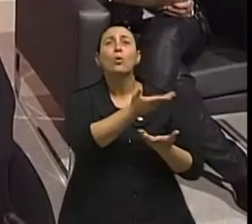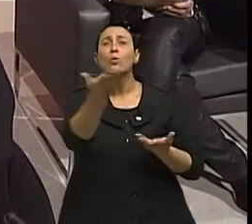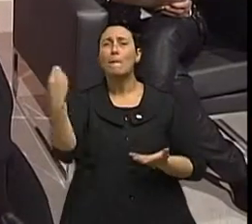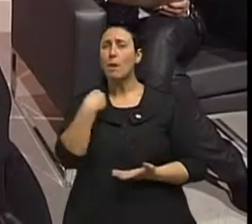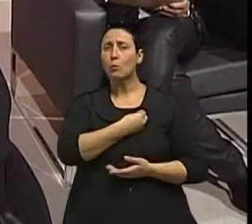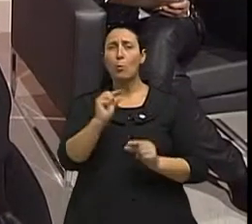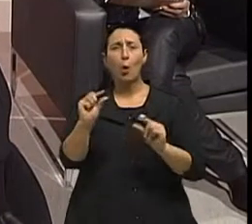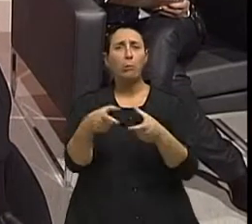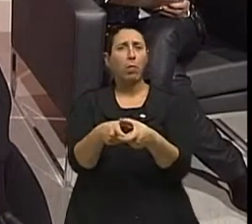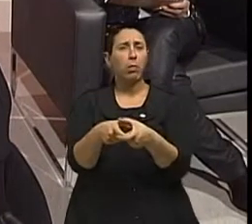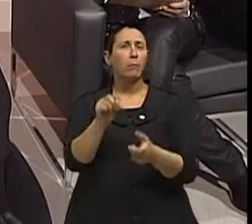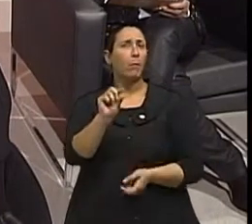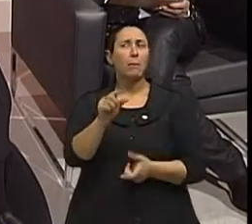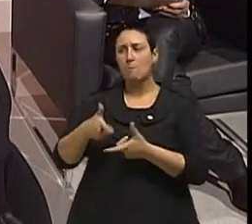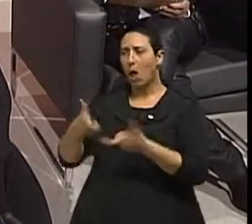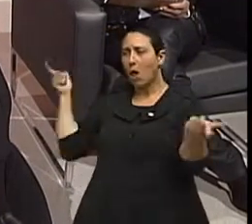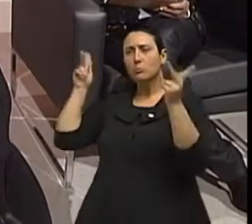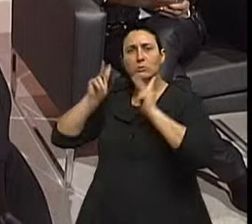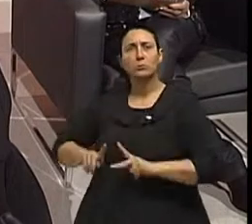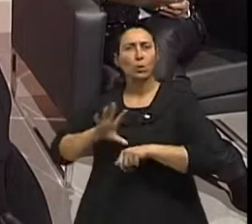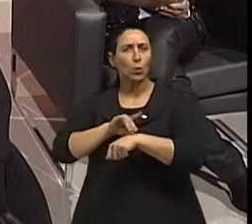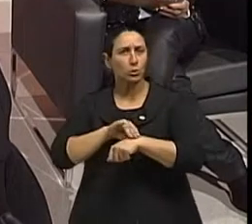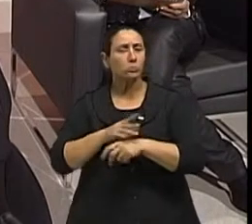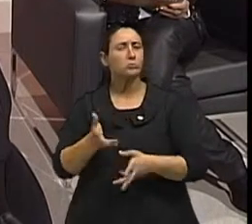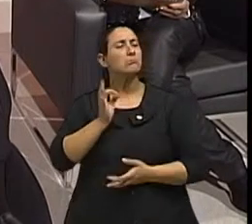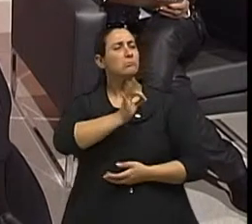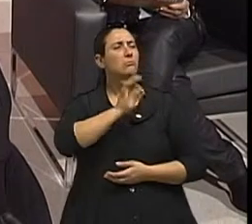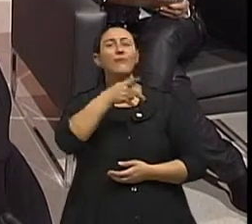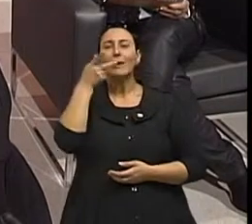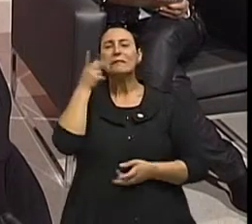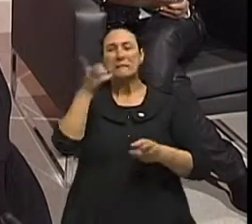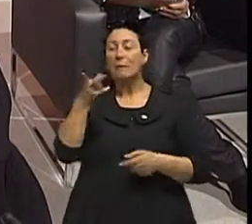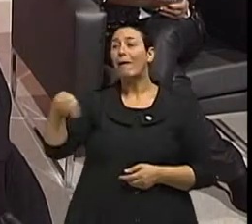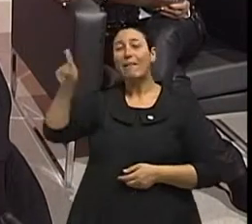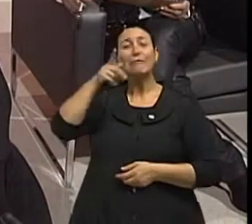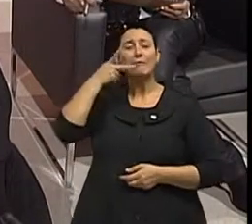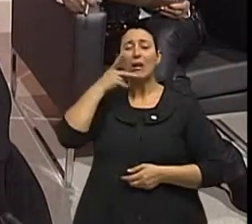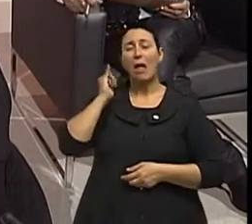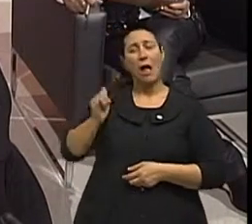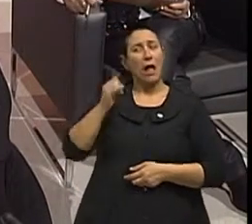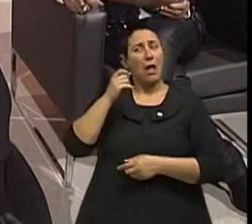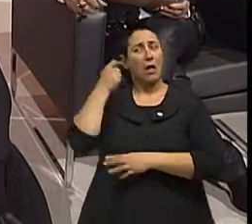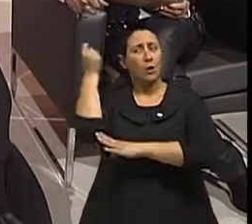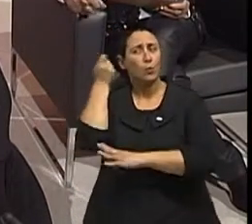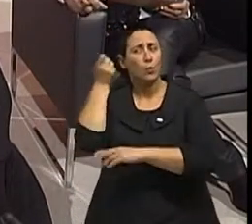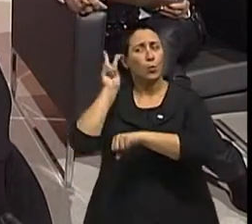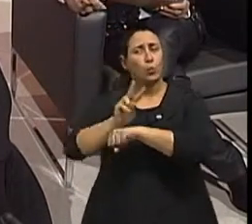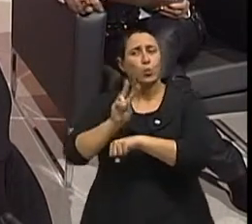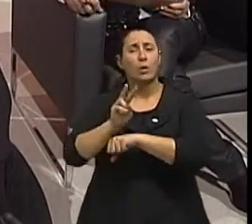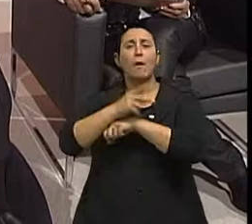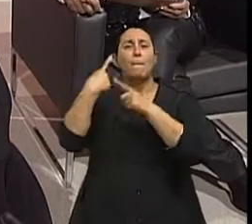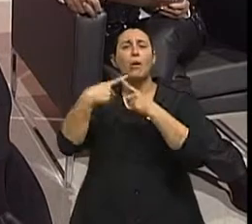as causas maiores aqui no Estado, o senhor falou uma aí que nos alerta do nosso churrasco mal passado, carne vermelha? Na verdade, o